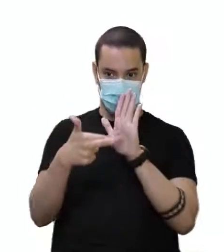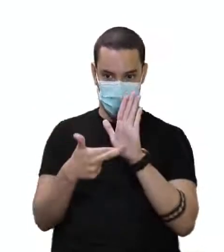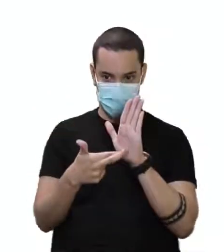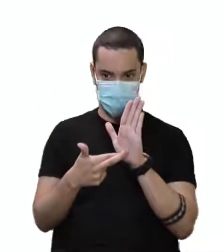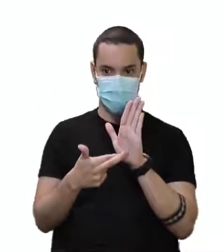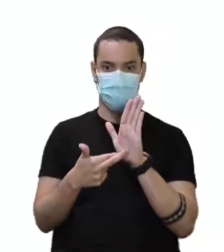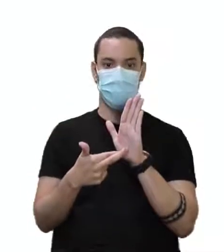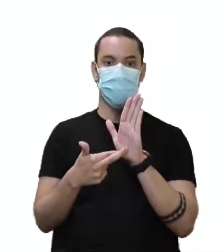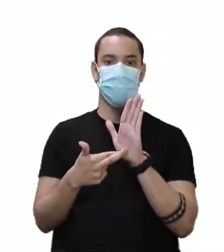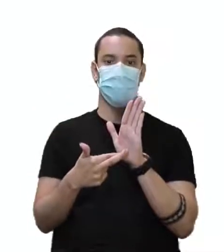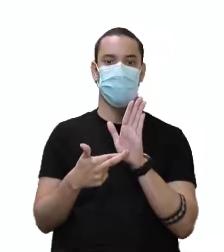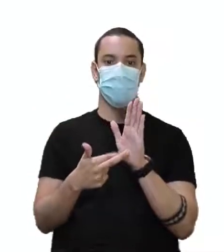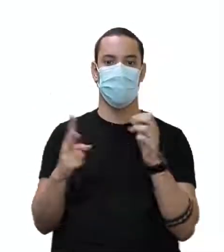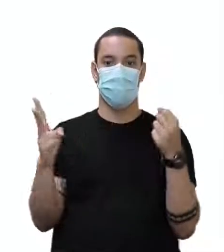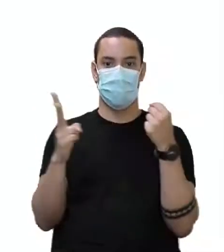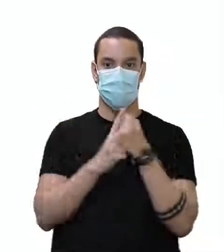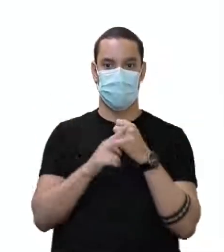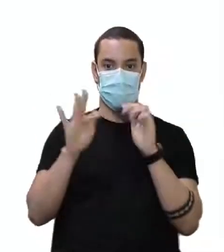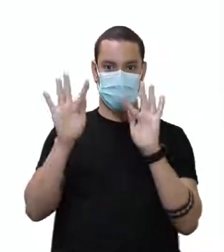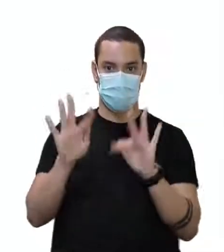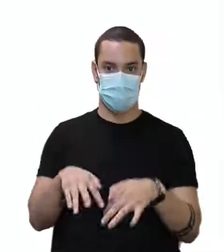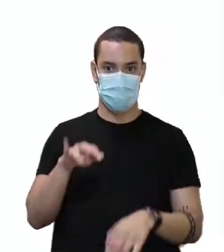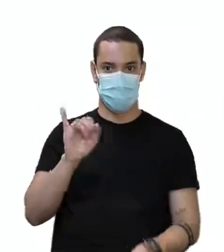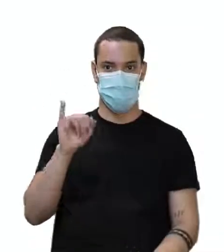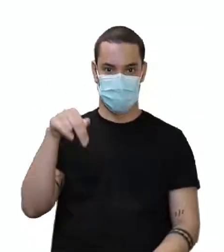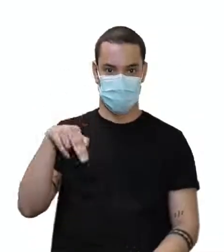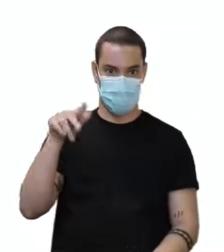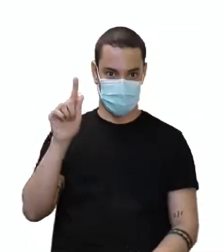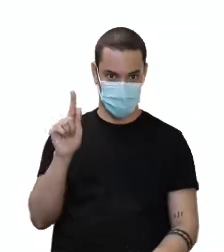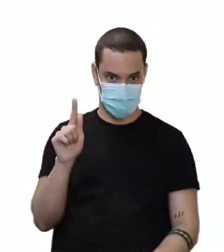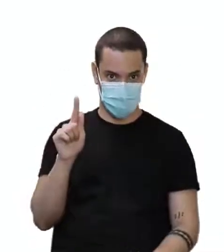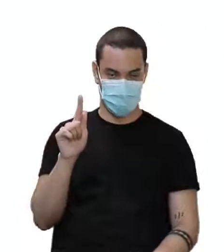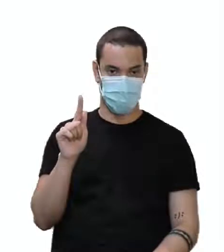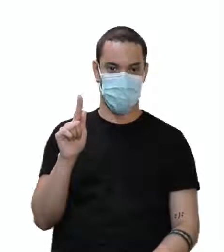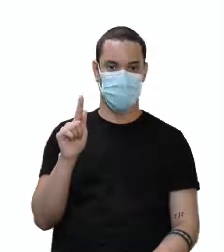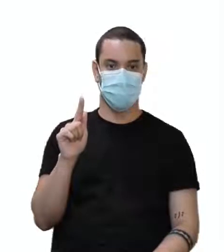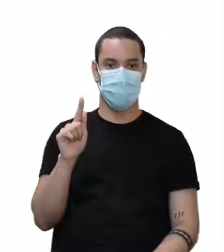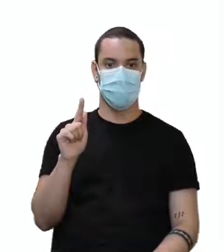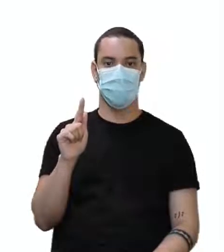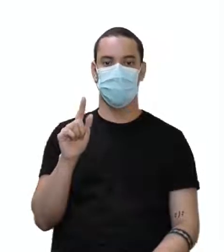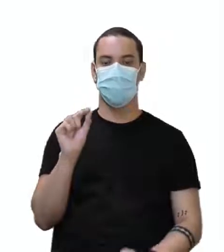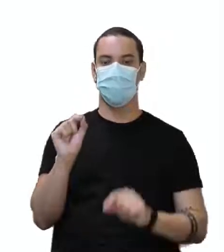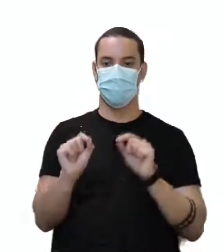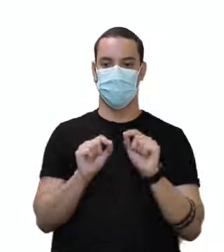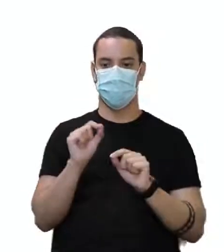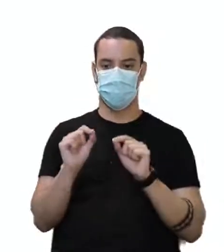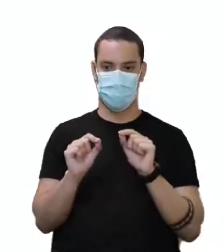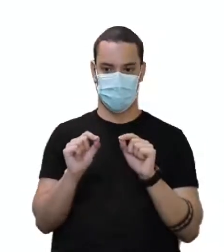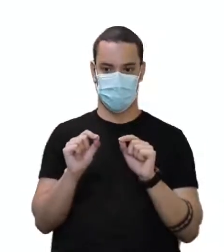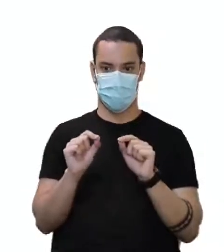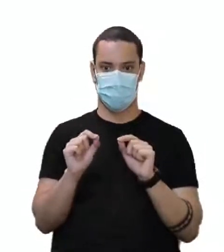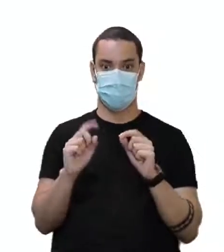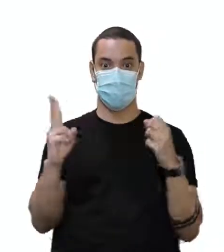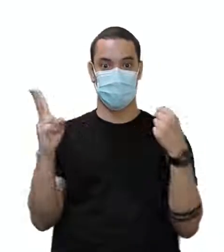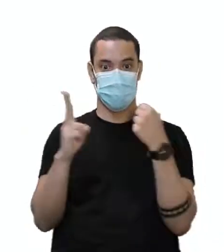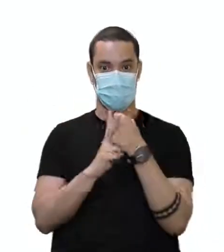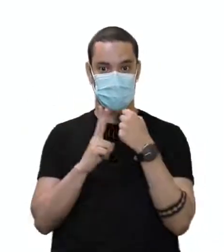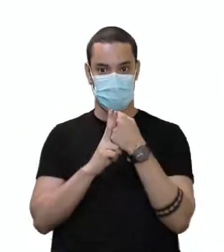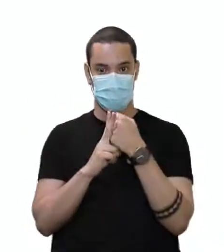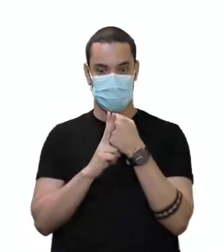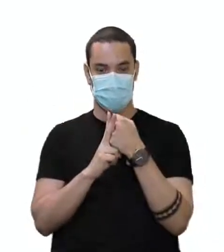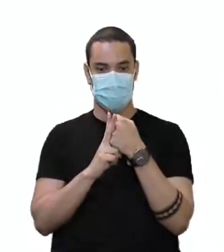para verbos que terminam com ing. Minha voz está falando aqui, que é o seguinte. Quando o verbo